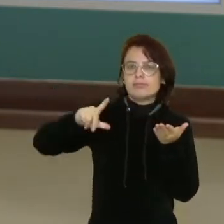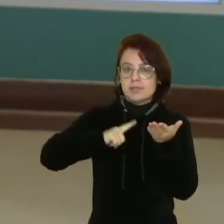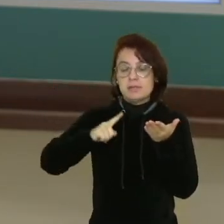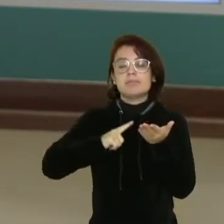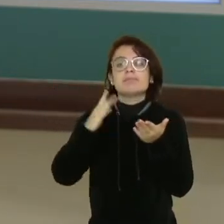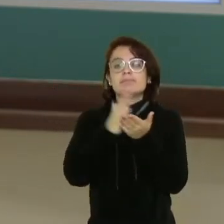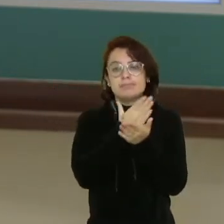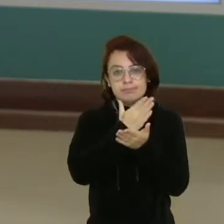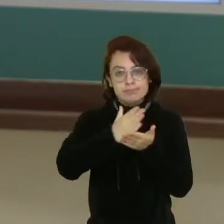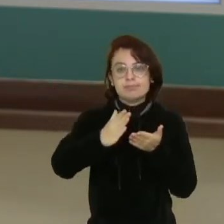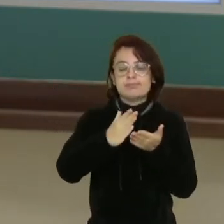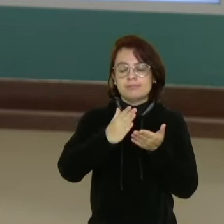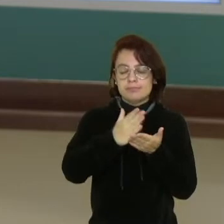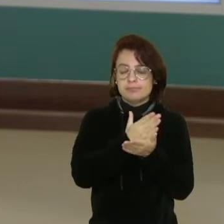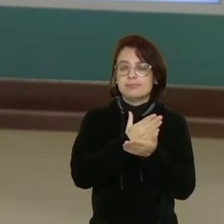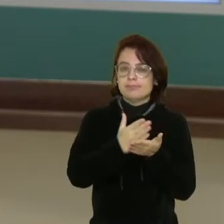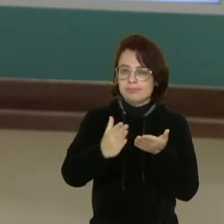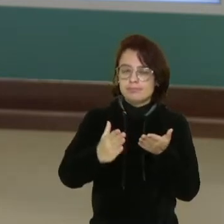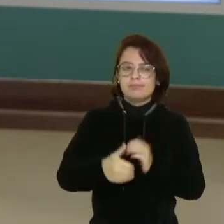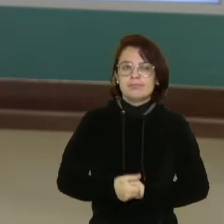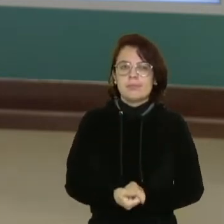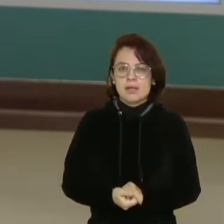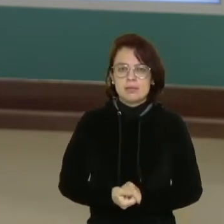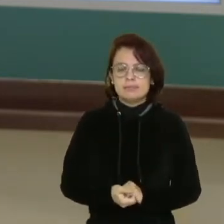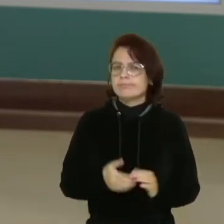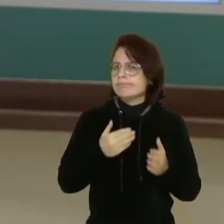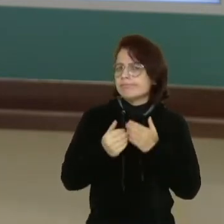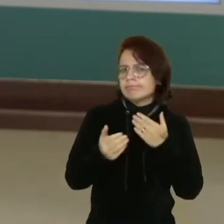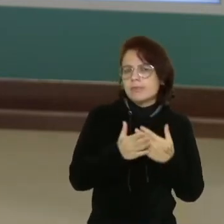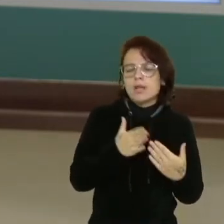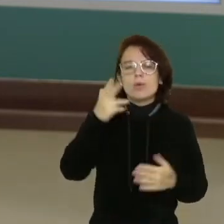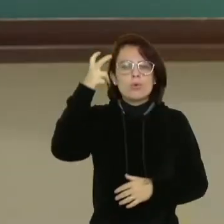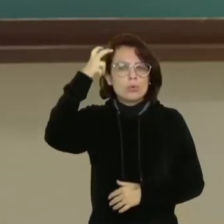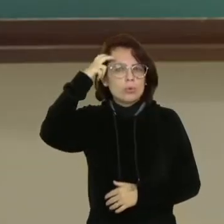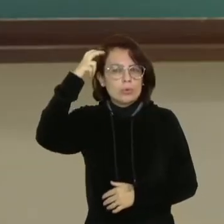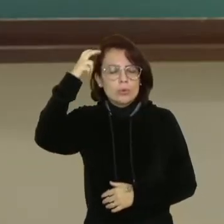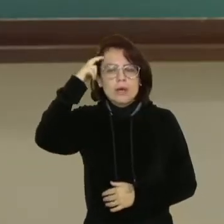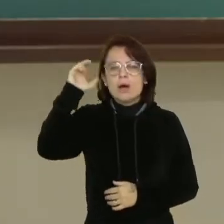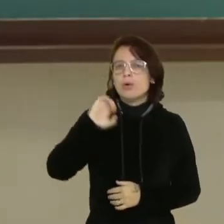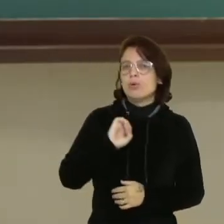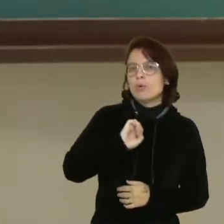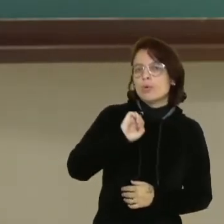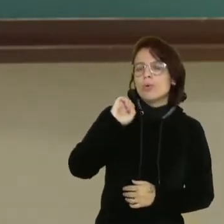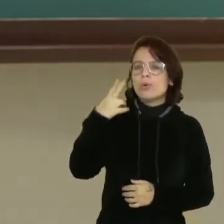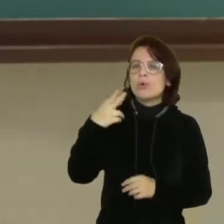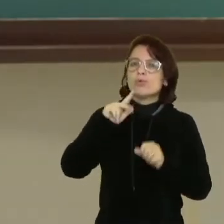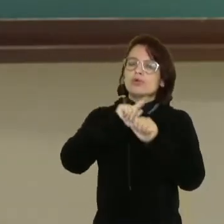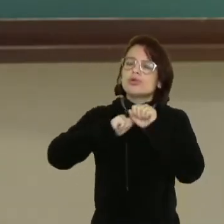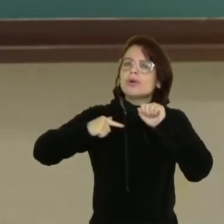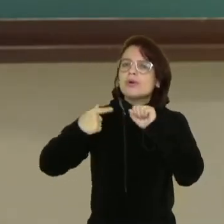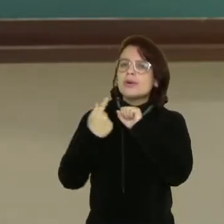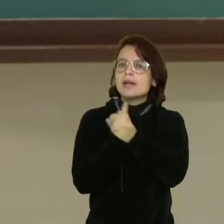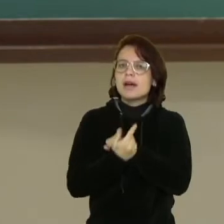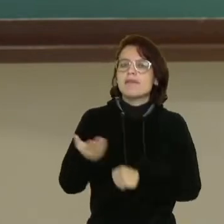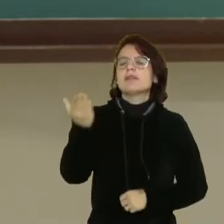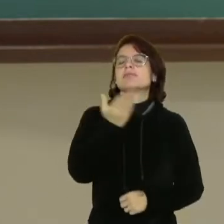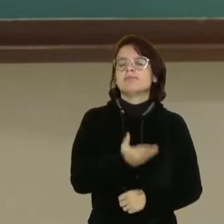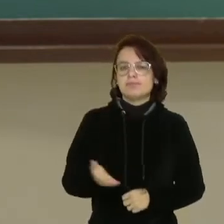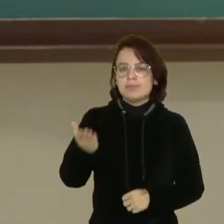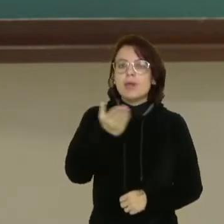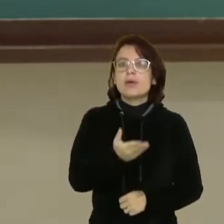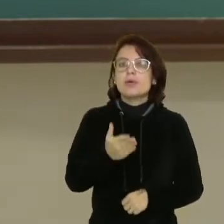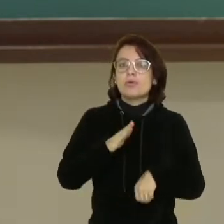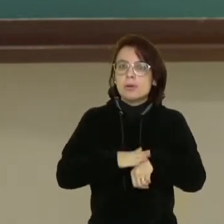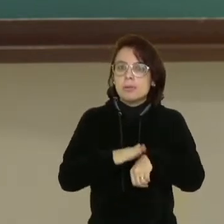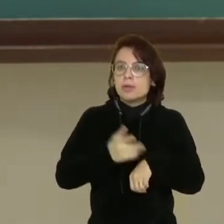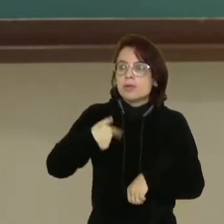diferenças em cada uma dessas regiões. Sejam diferenças culturais, sejam diferenças geográficas mesmo, quando nós falamos